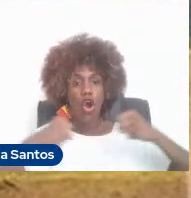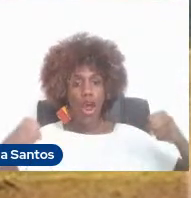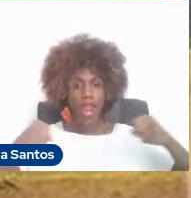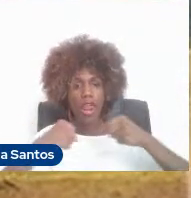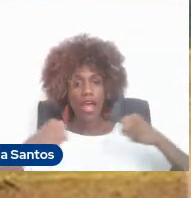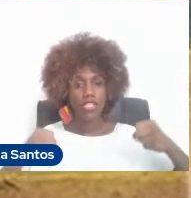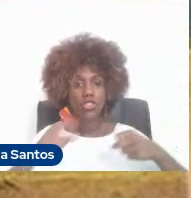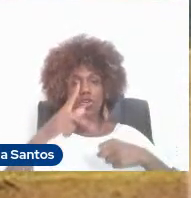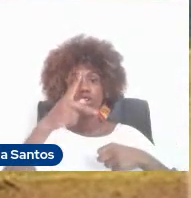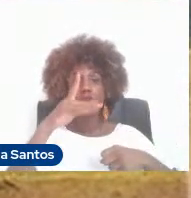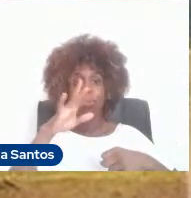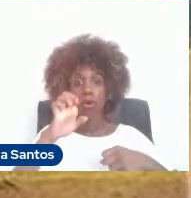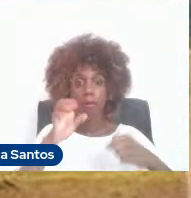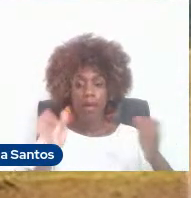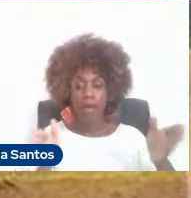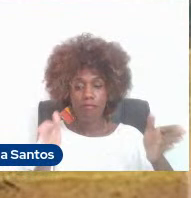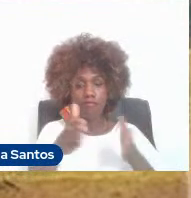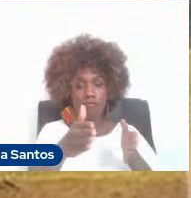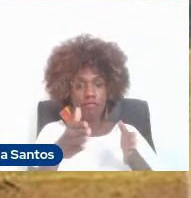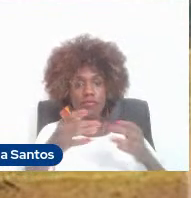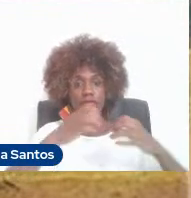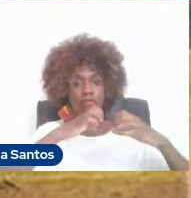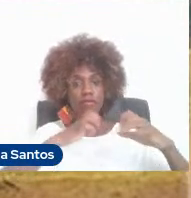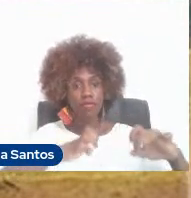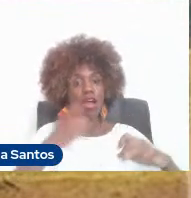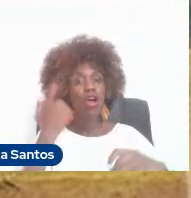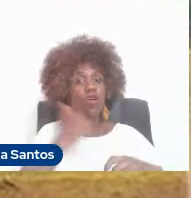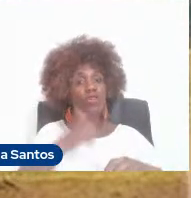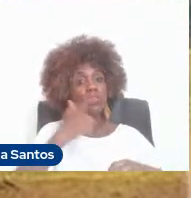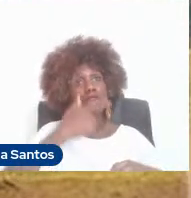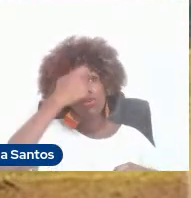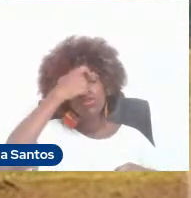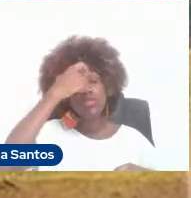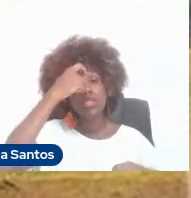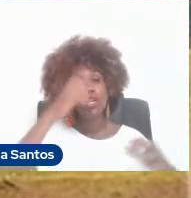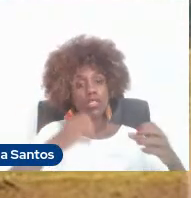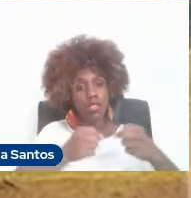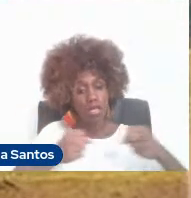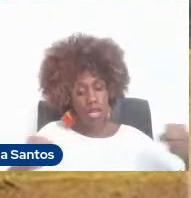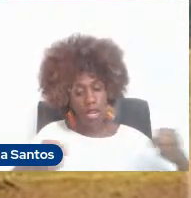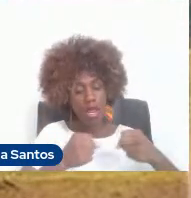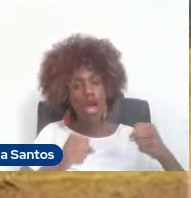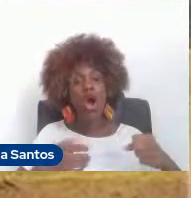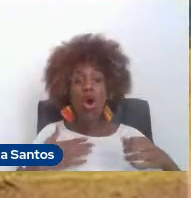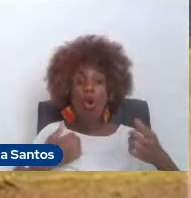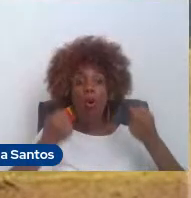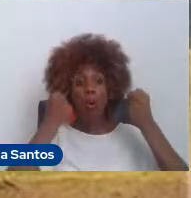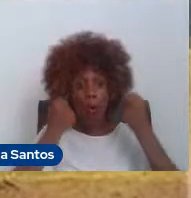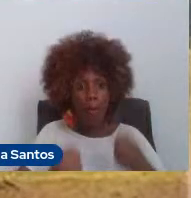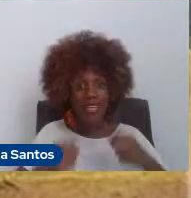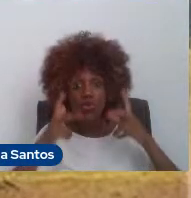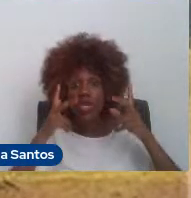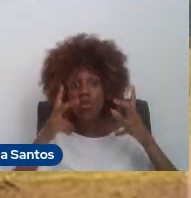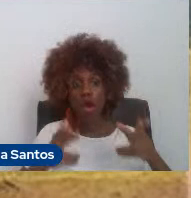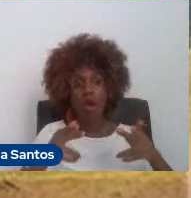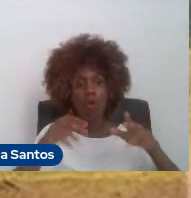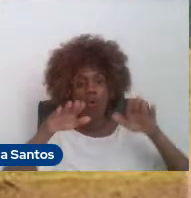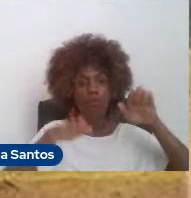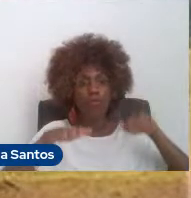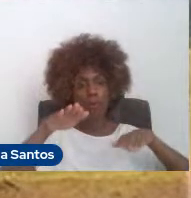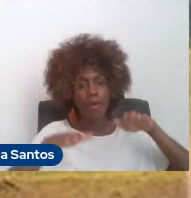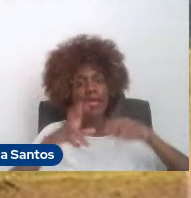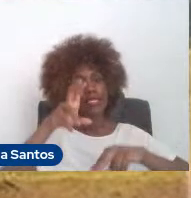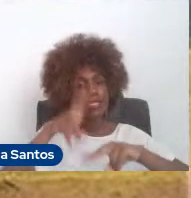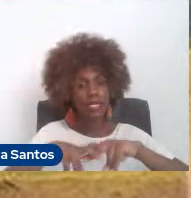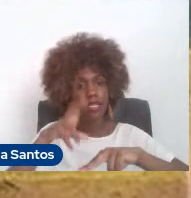pés para acertar, ganhar a consciência de que o peso tem que ser distribuído igualmente nos pés, mesmo sentado, quando eu